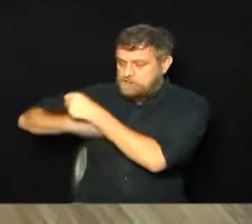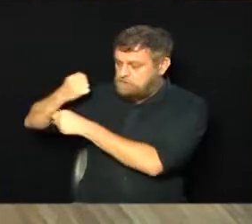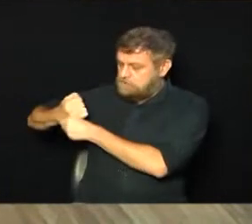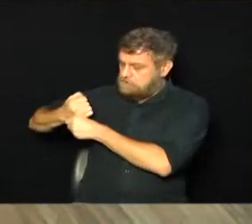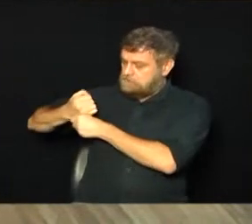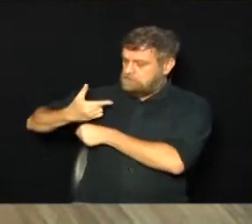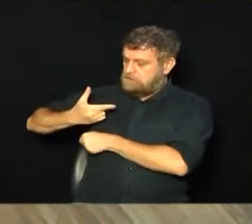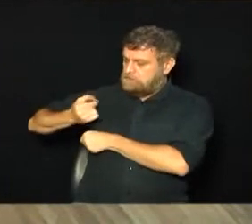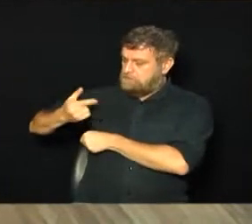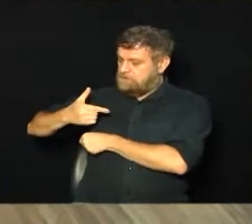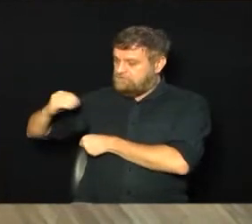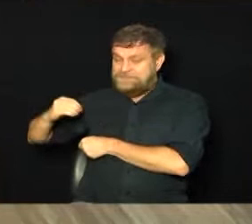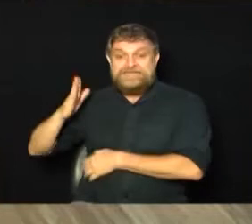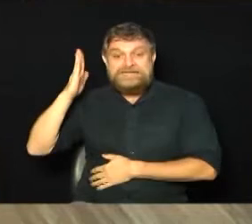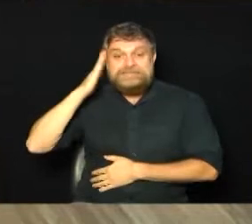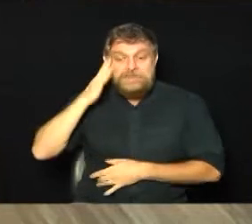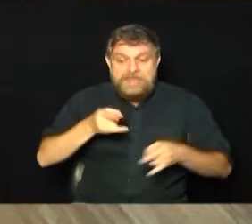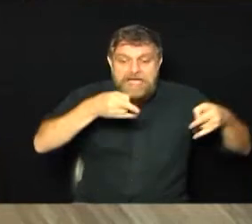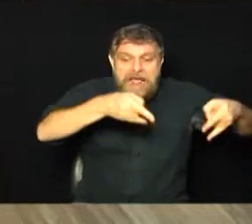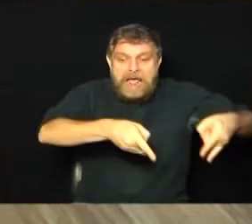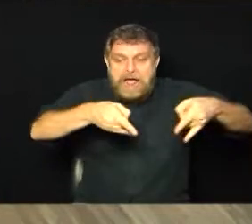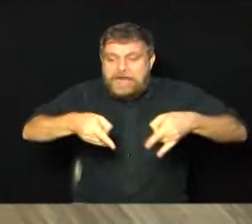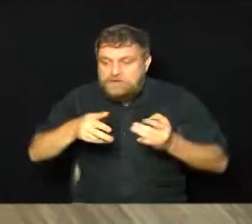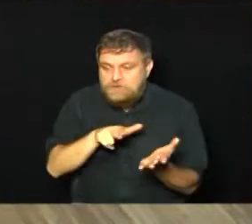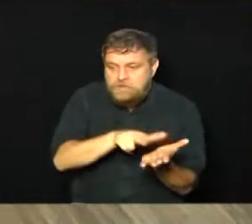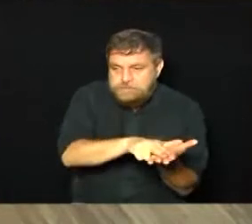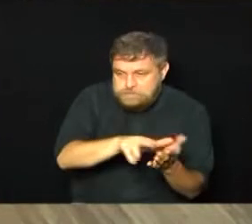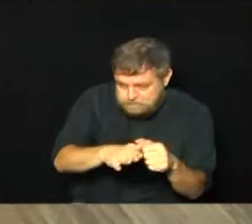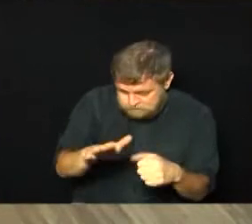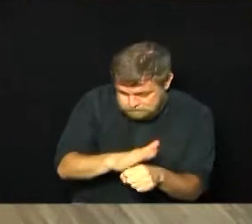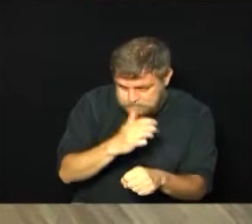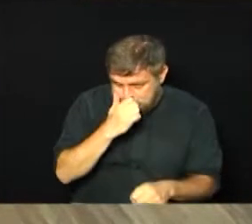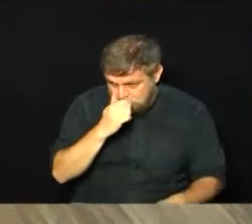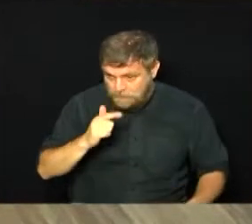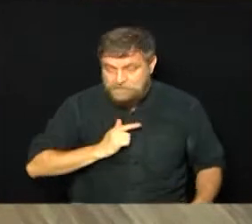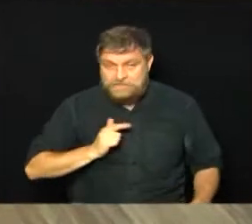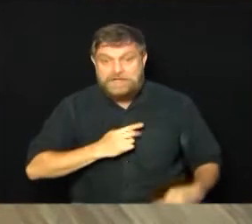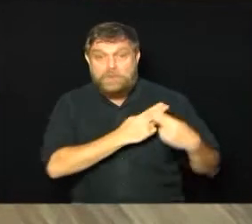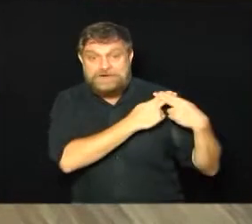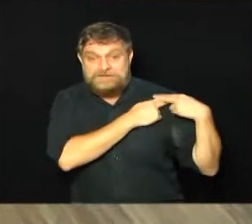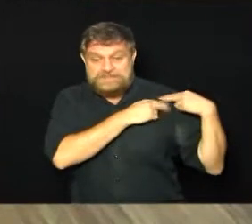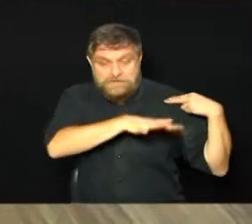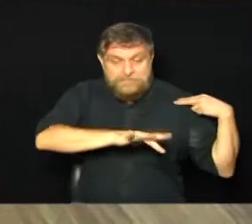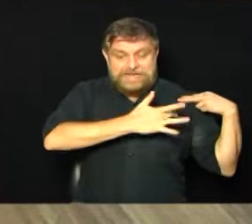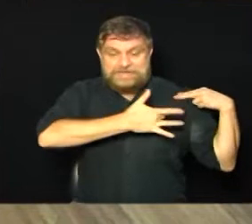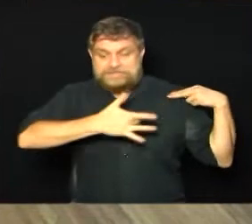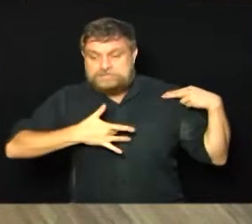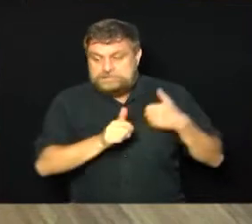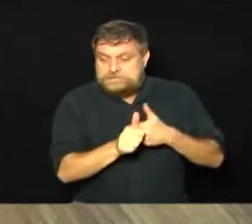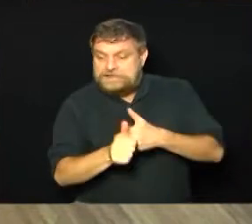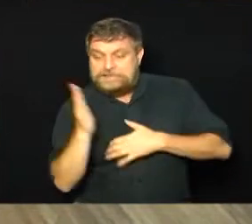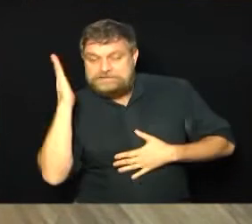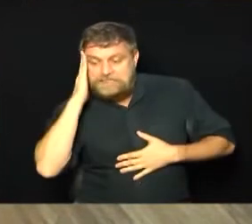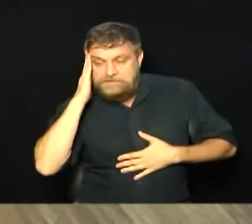é a questão de ocupação de leitos. Isso tem sido, né, até acompanhado pelas autoridades para saber se as cidades, elas